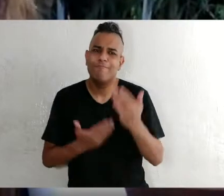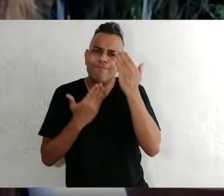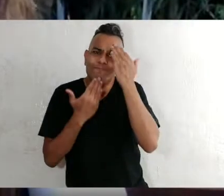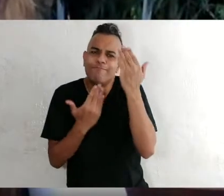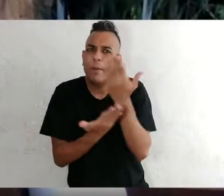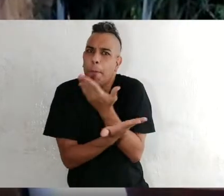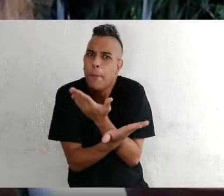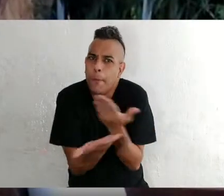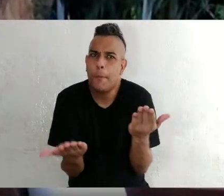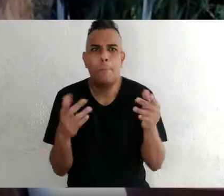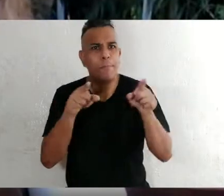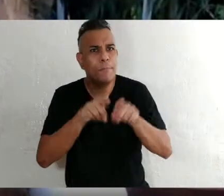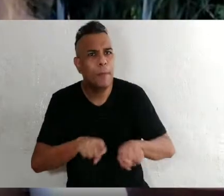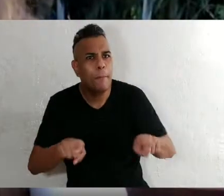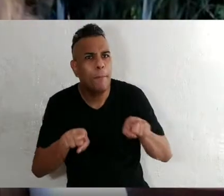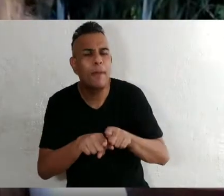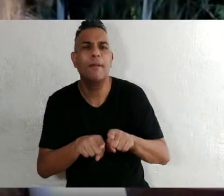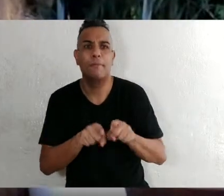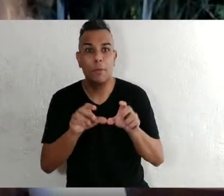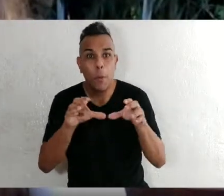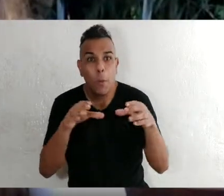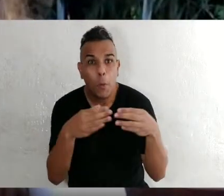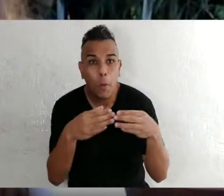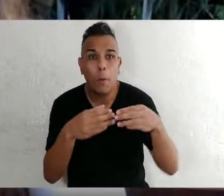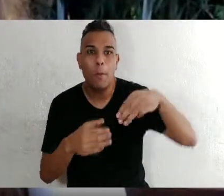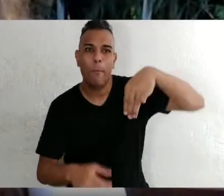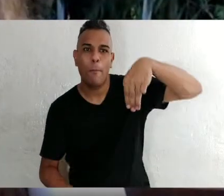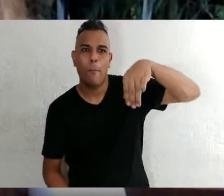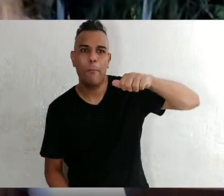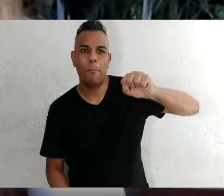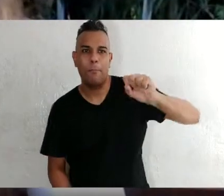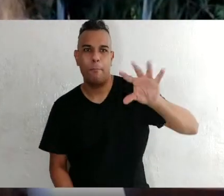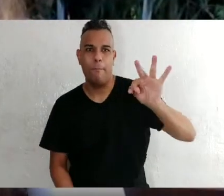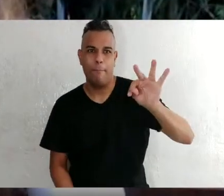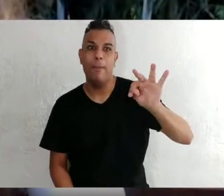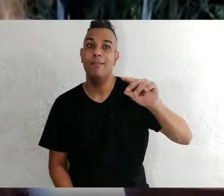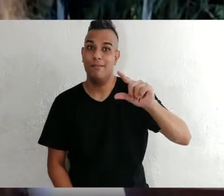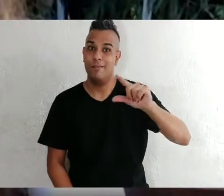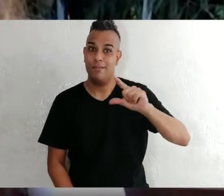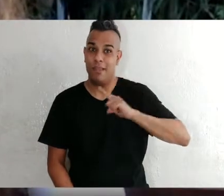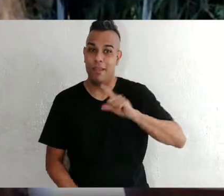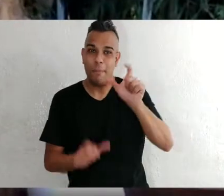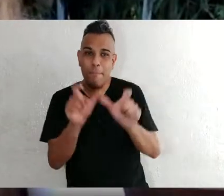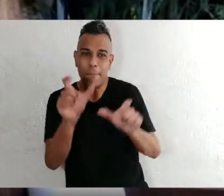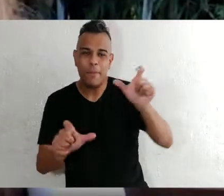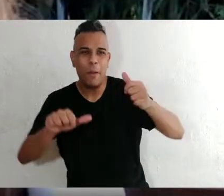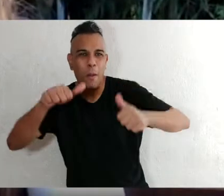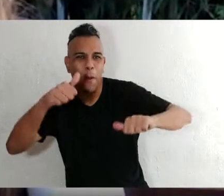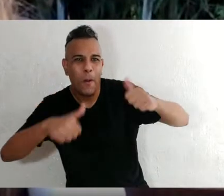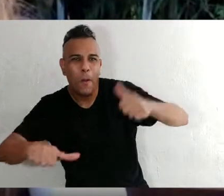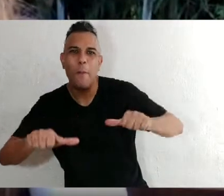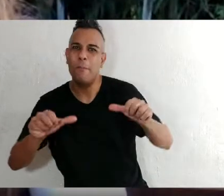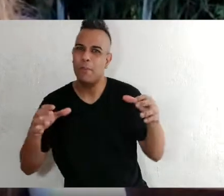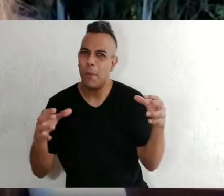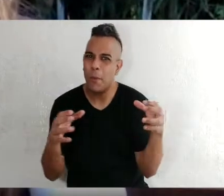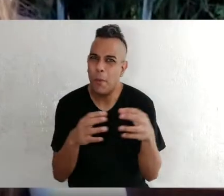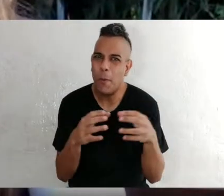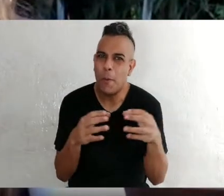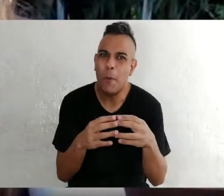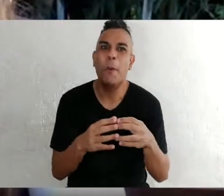agradecer também a equipe do MASH, que compôs o comitê editorial do livro, junto com o William Abreu,